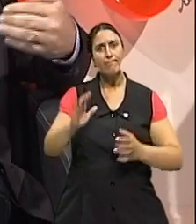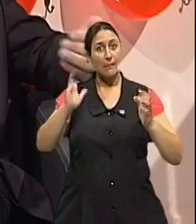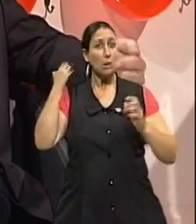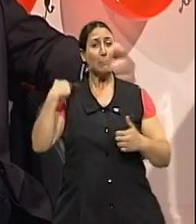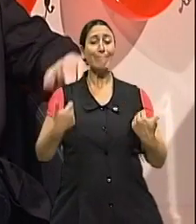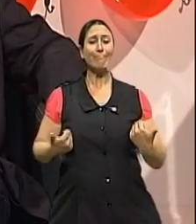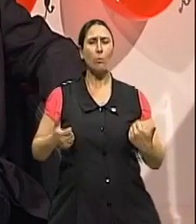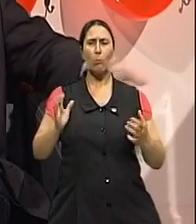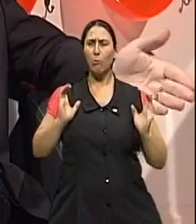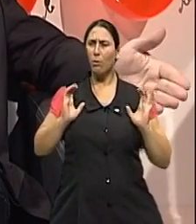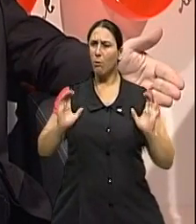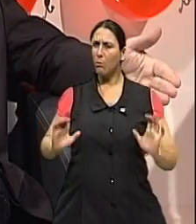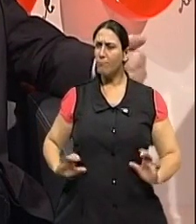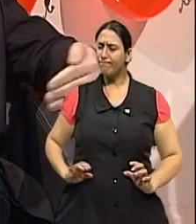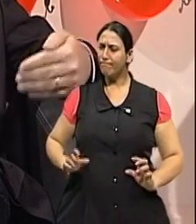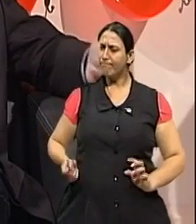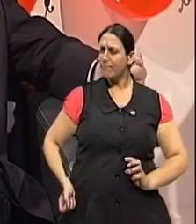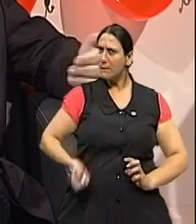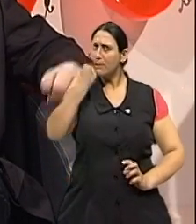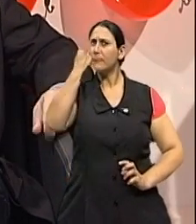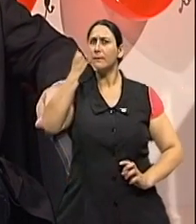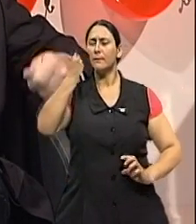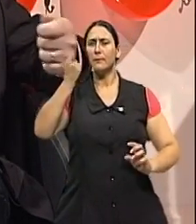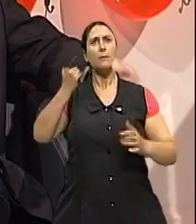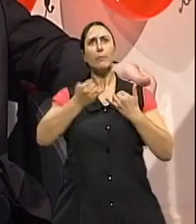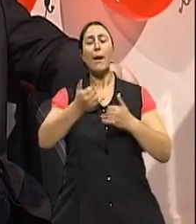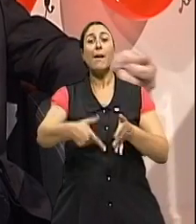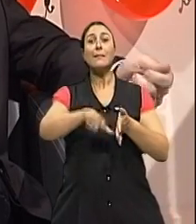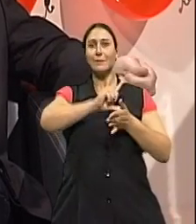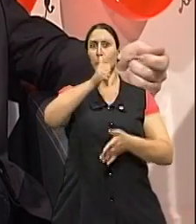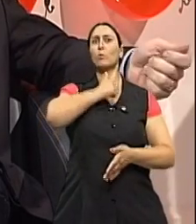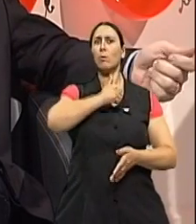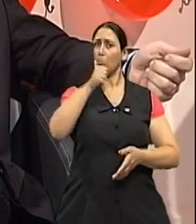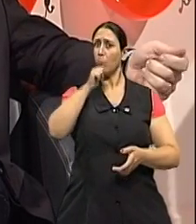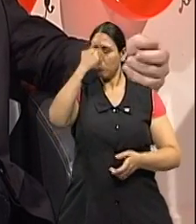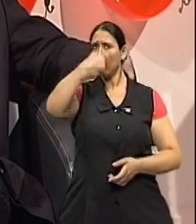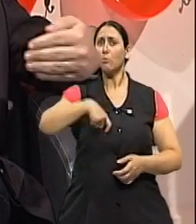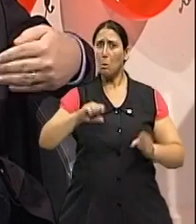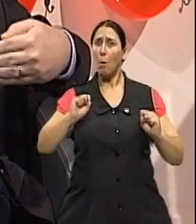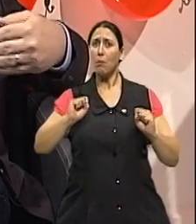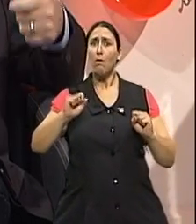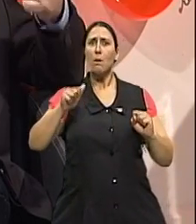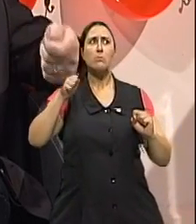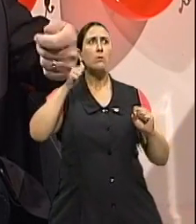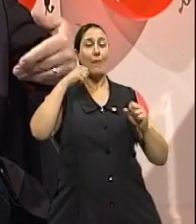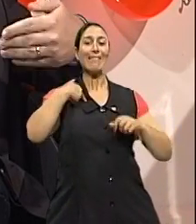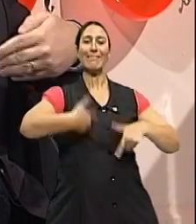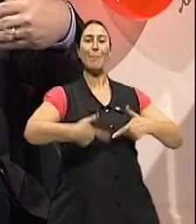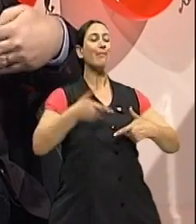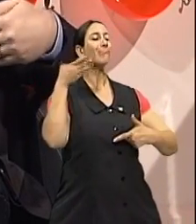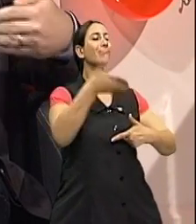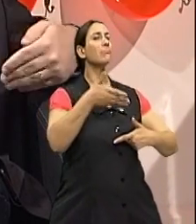mulheres, por exemplo, numa fase premenstrual, elas podem, inclusive, perder o emprego, porque elas, naquele